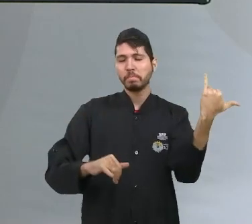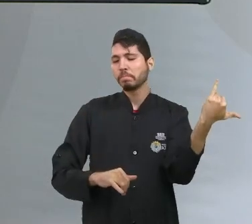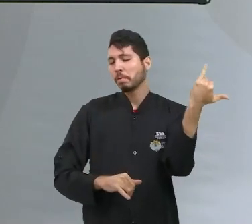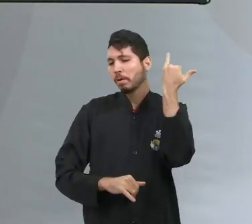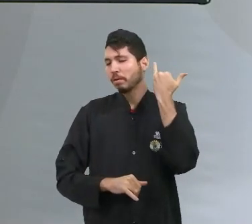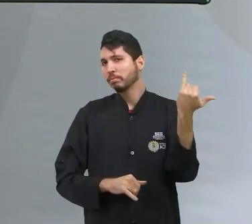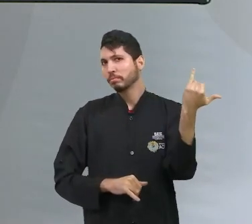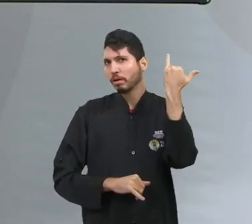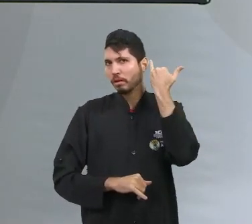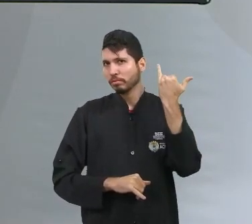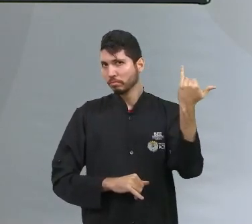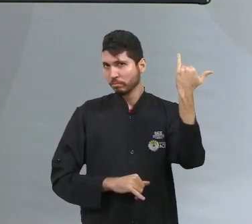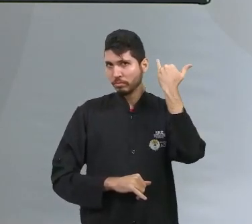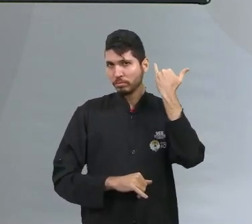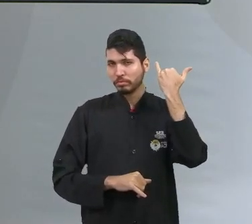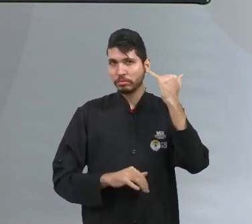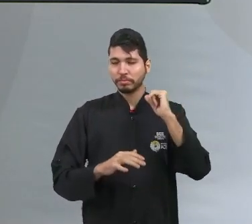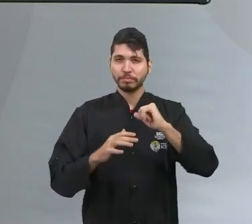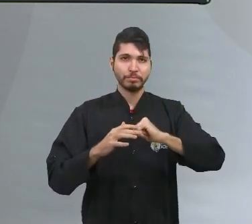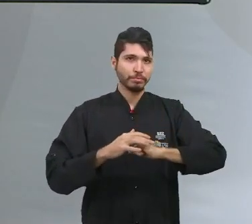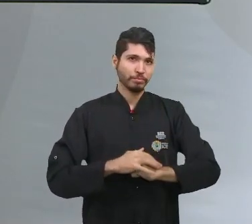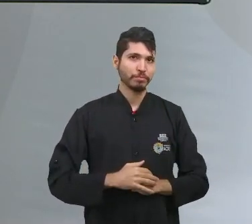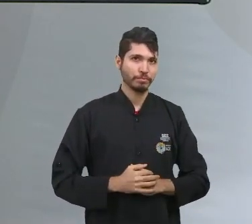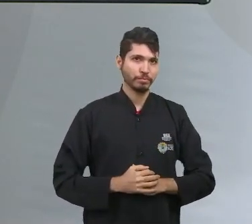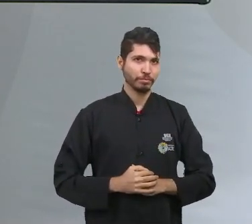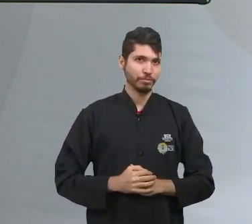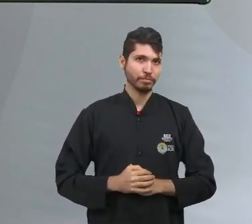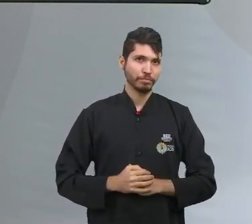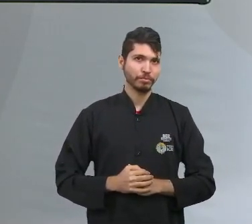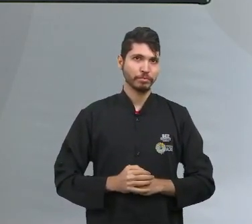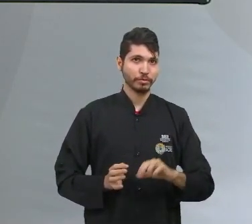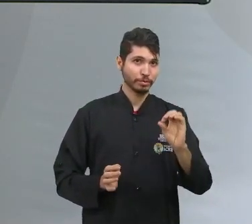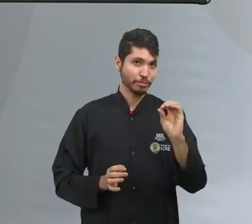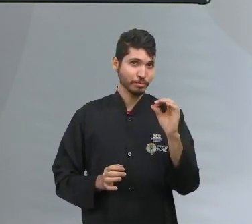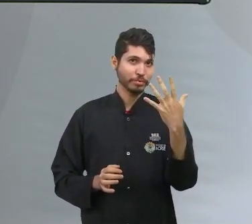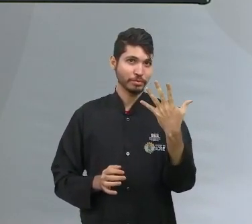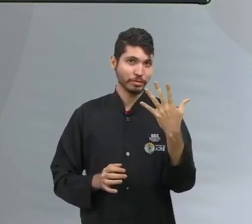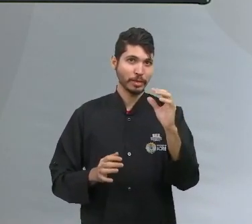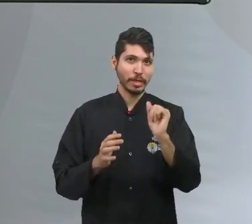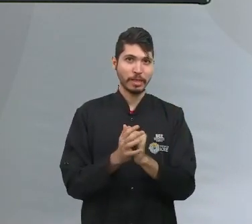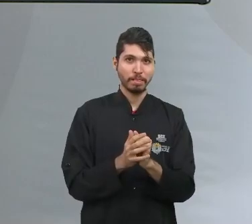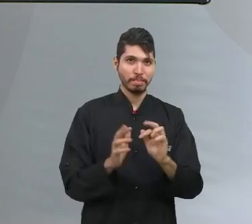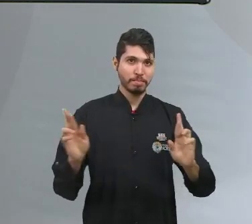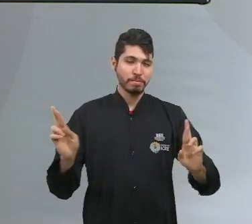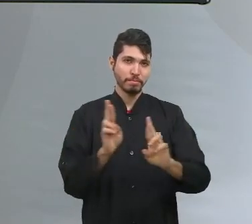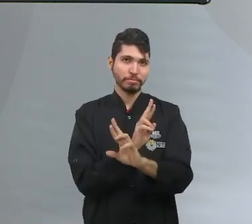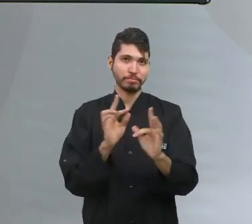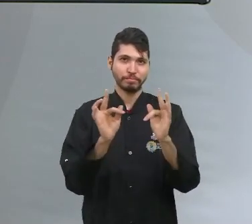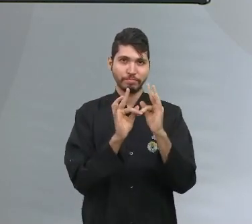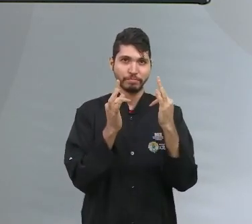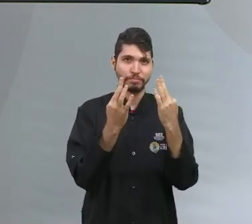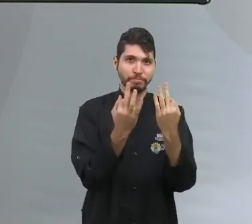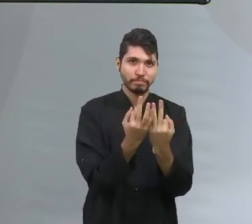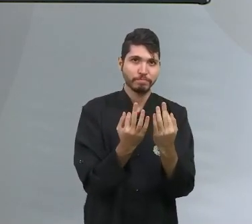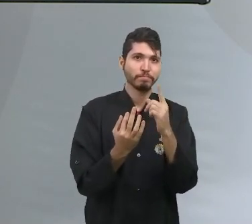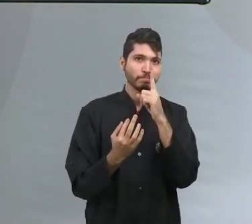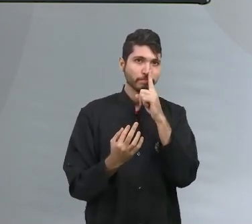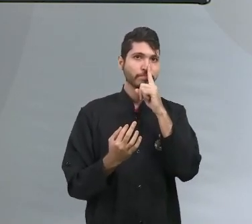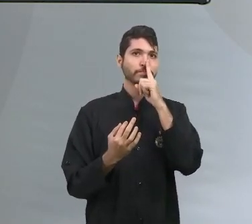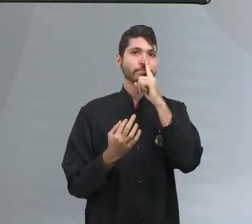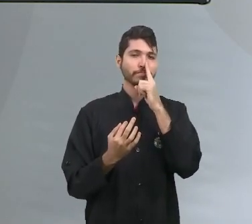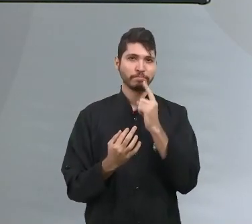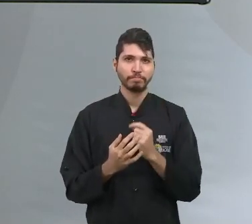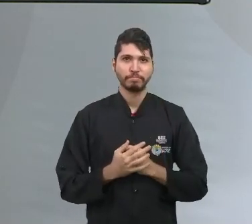então, muitos eventos dentro daquela relação íntima, familiar, para quem eu estava